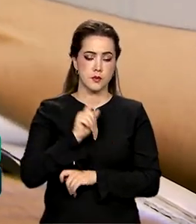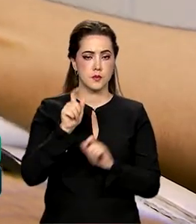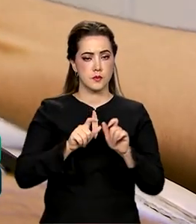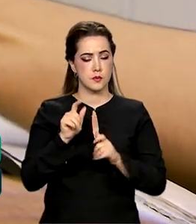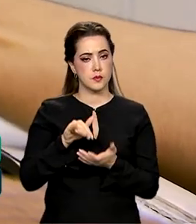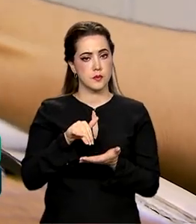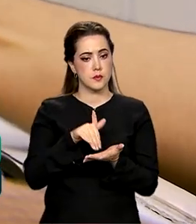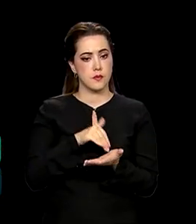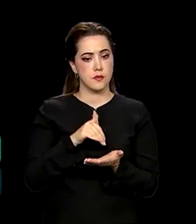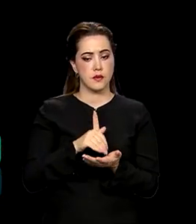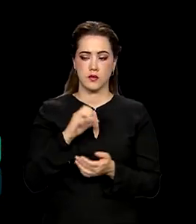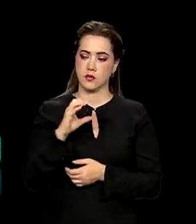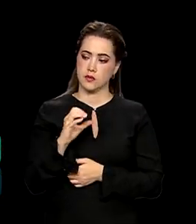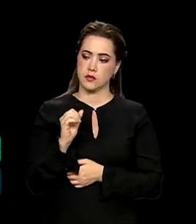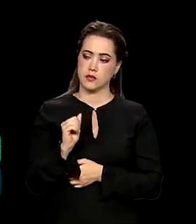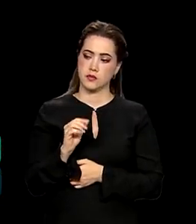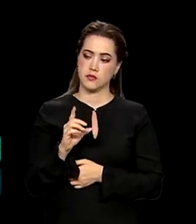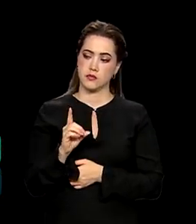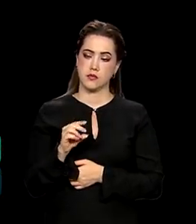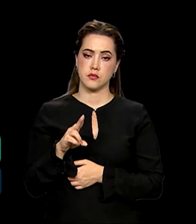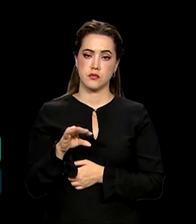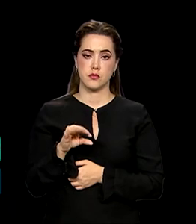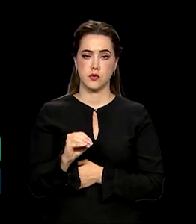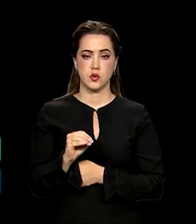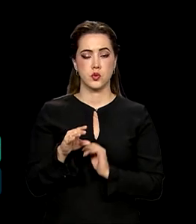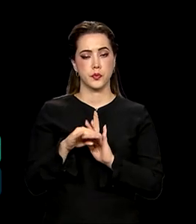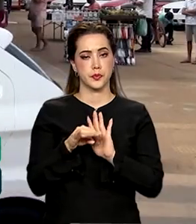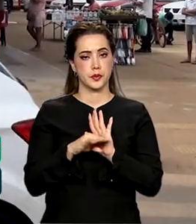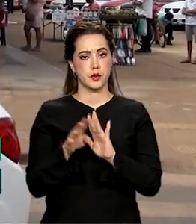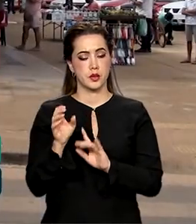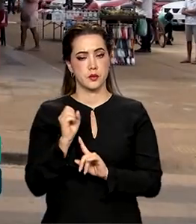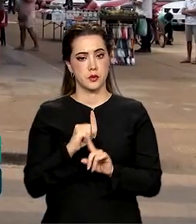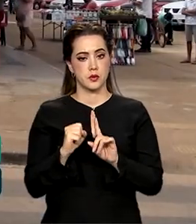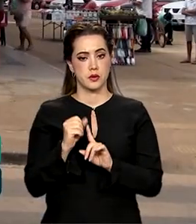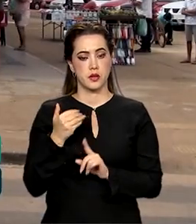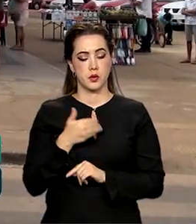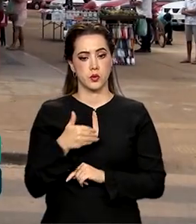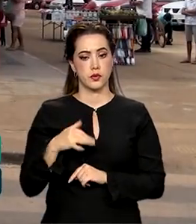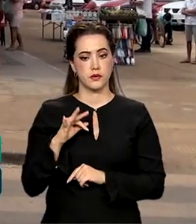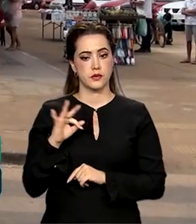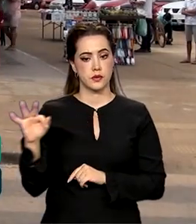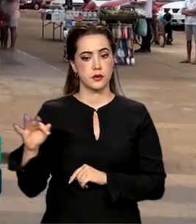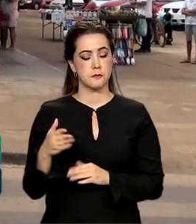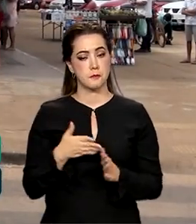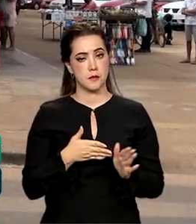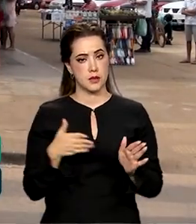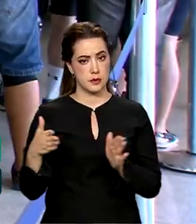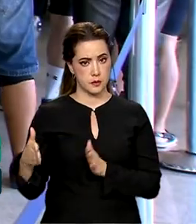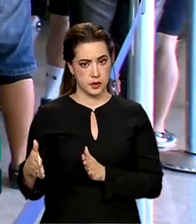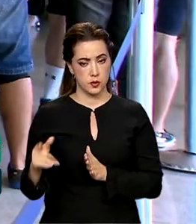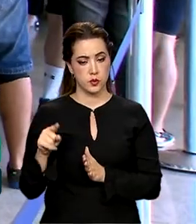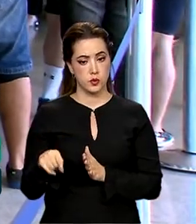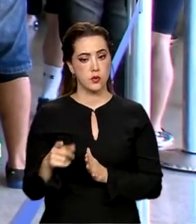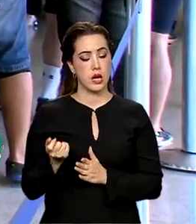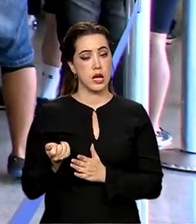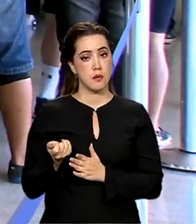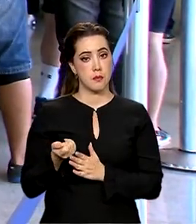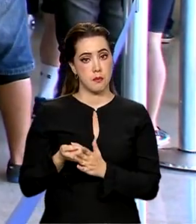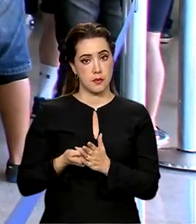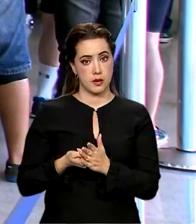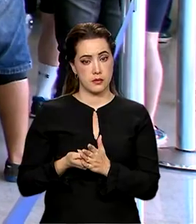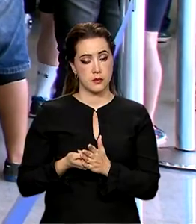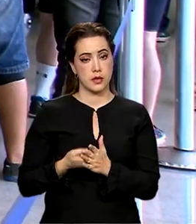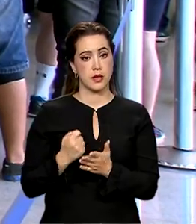inscritos no Cadastro Único para Programas Sociais do Governo Federal. Nesta fase, as dívidas que